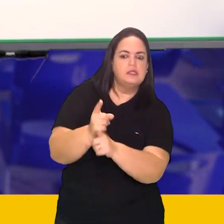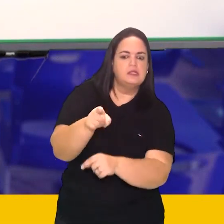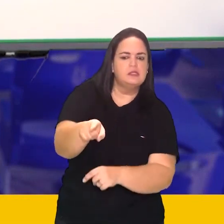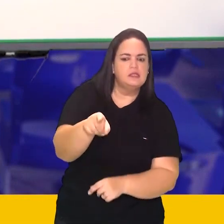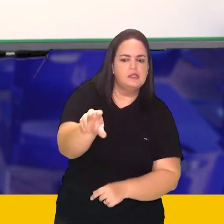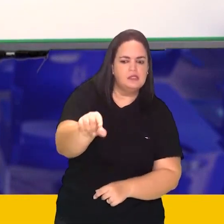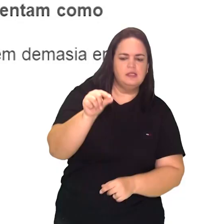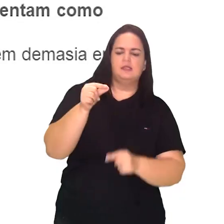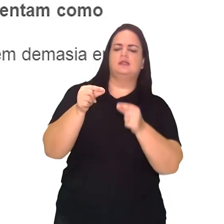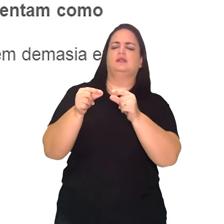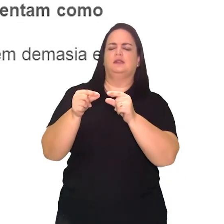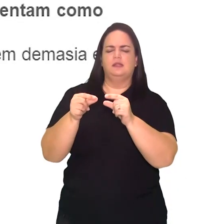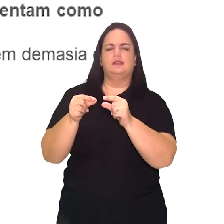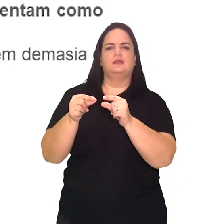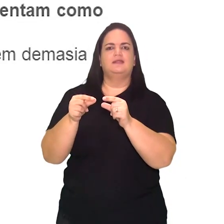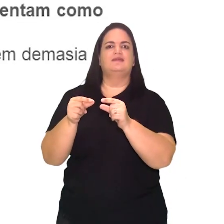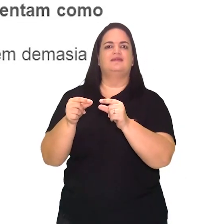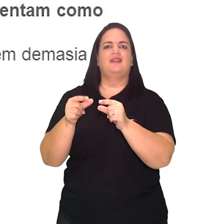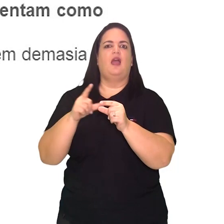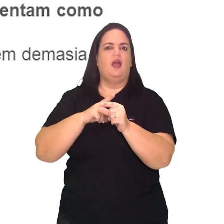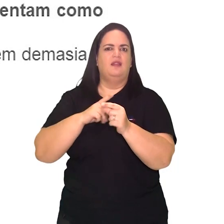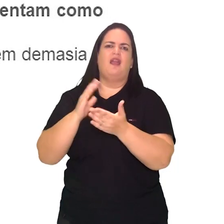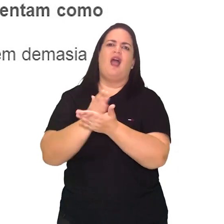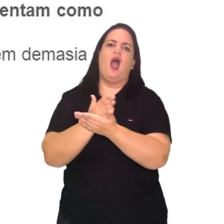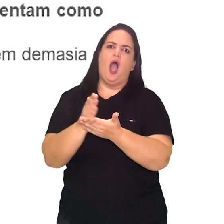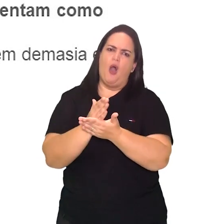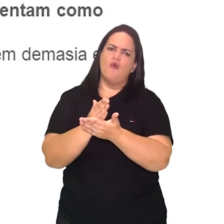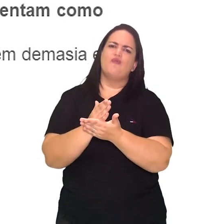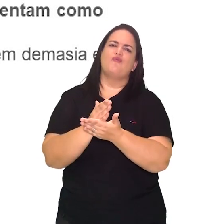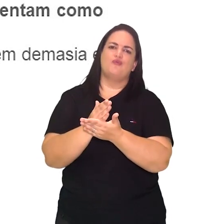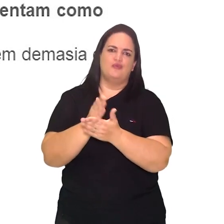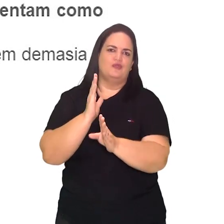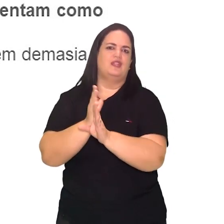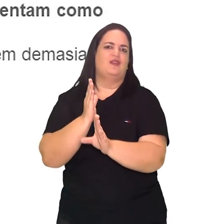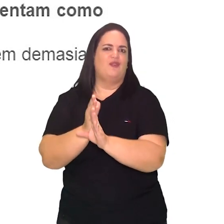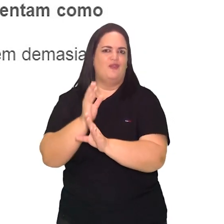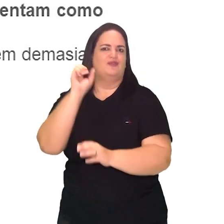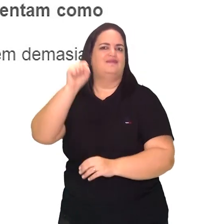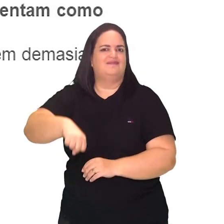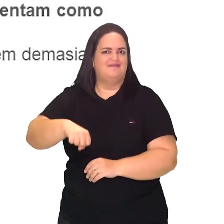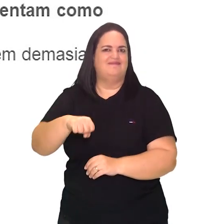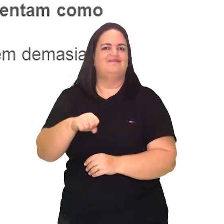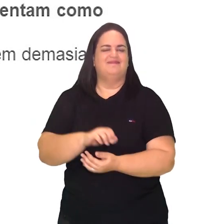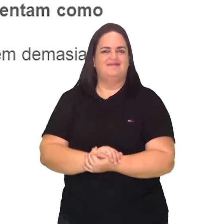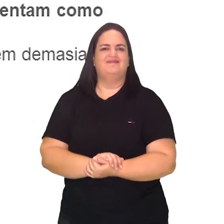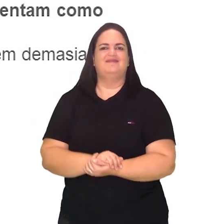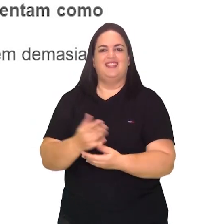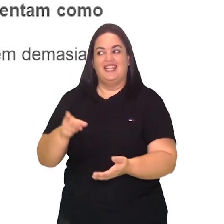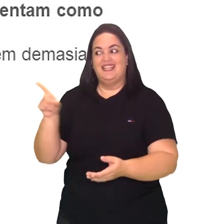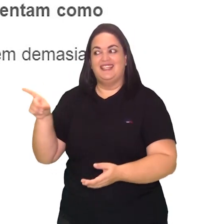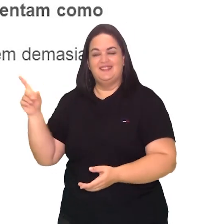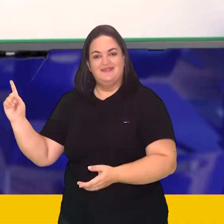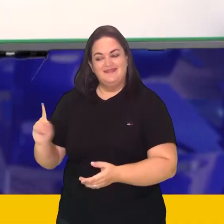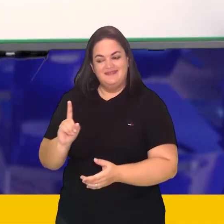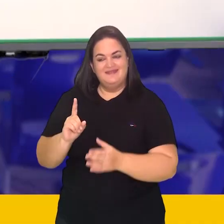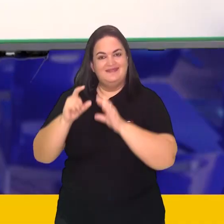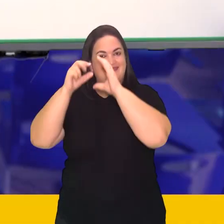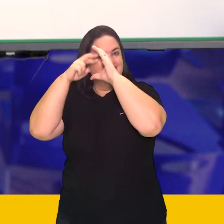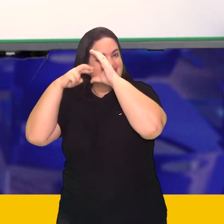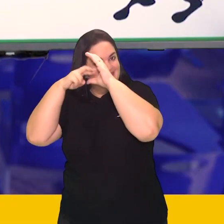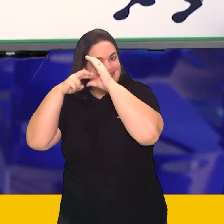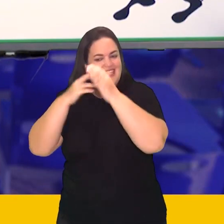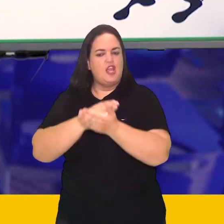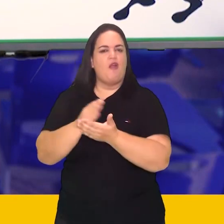perfeitos, mas geralmente eles deixam pistas ou vestígios. É a partir daí que os nossos detetives irão investigar.